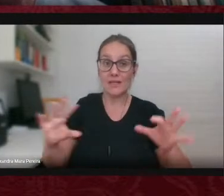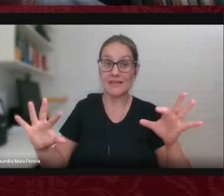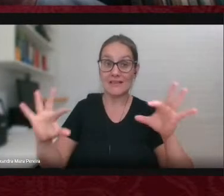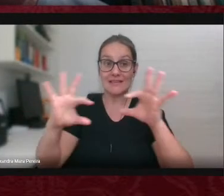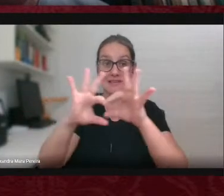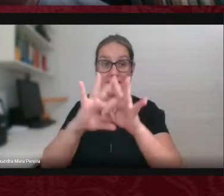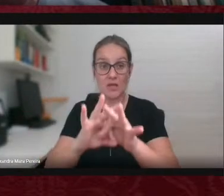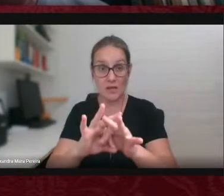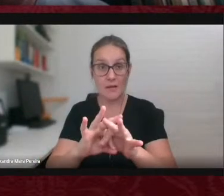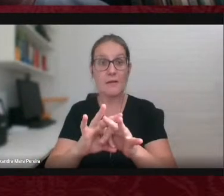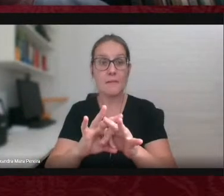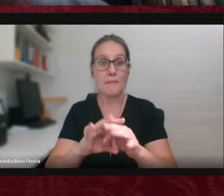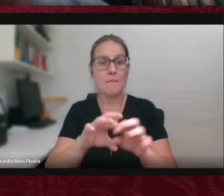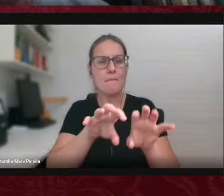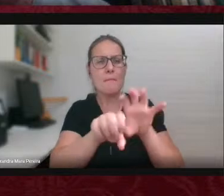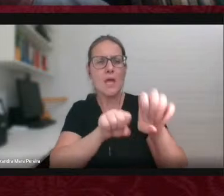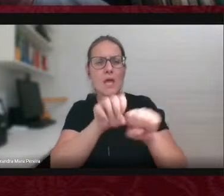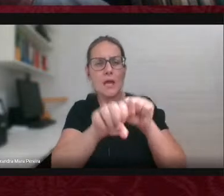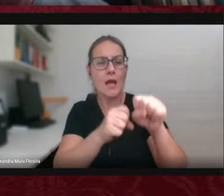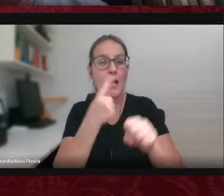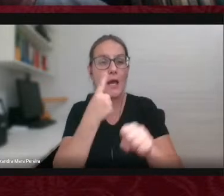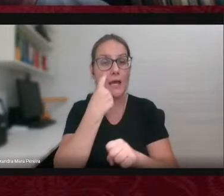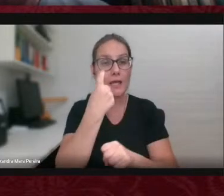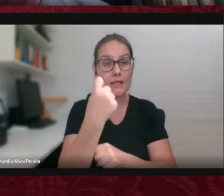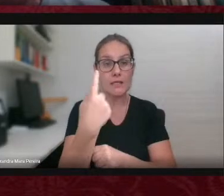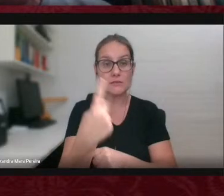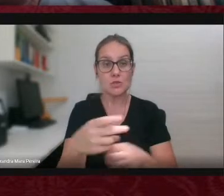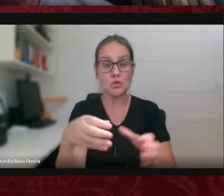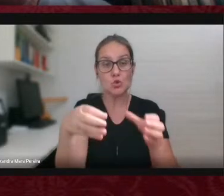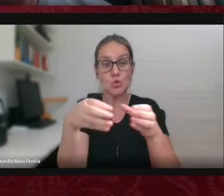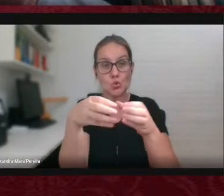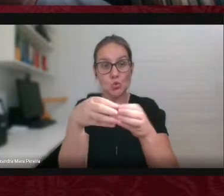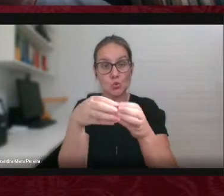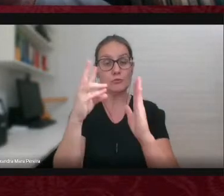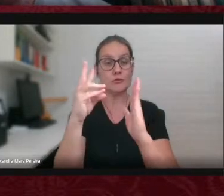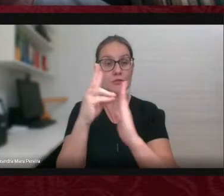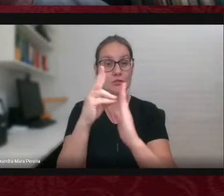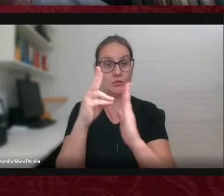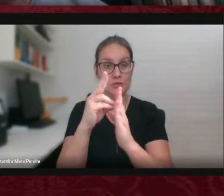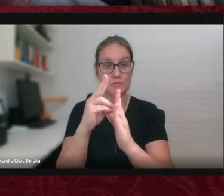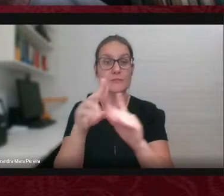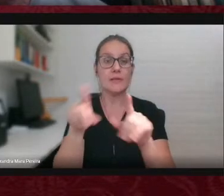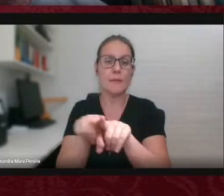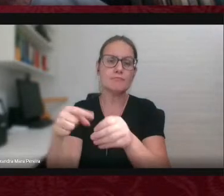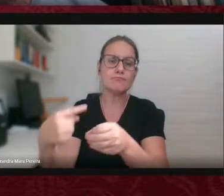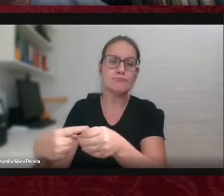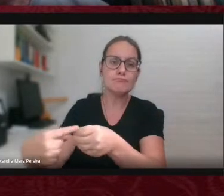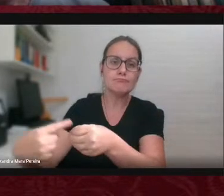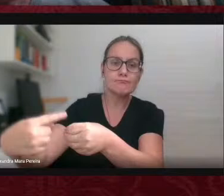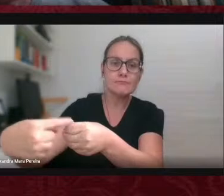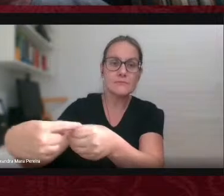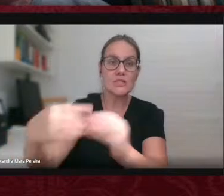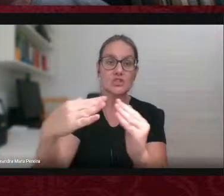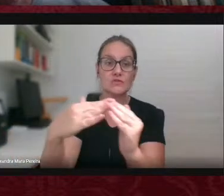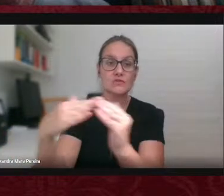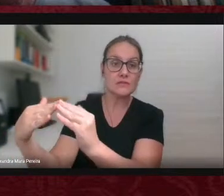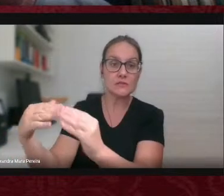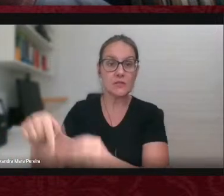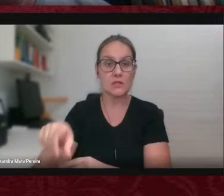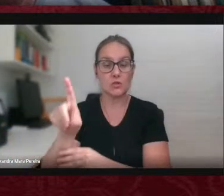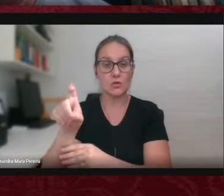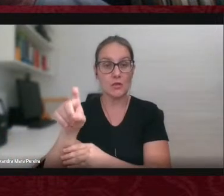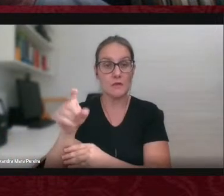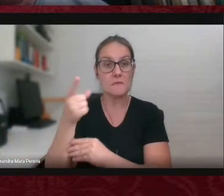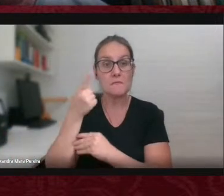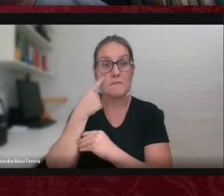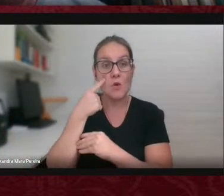captar os interesses tanto dessas populações quanto dos pequenos municípios ao redor de Dourados, numa sala